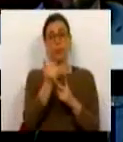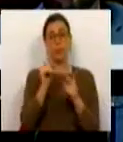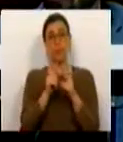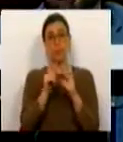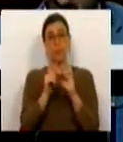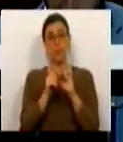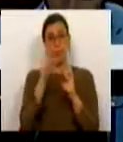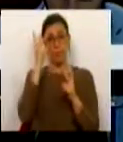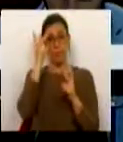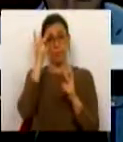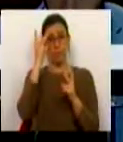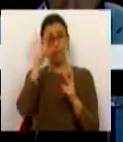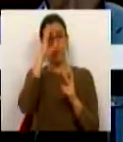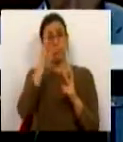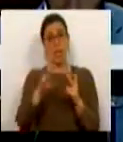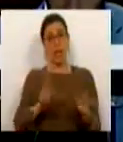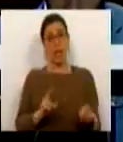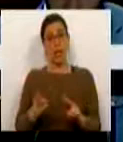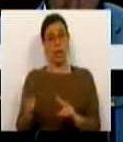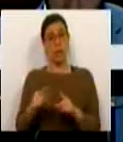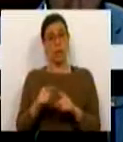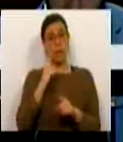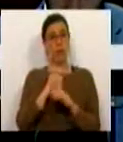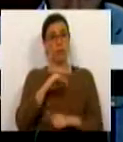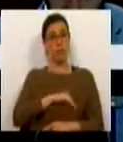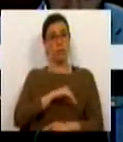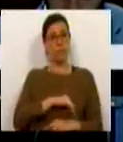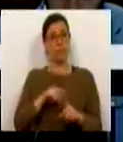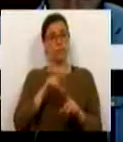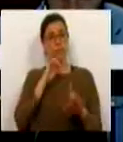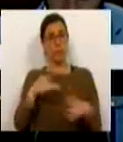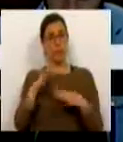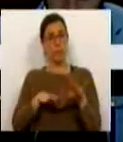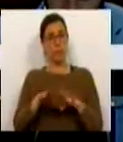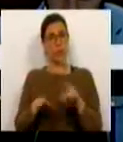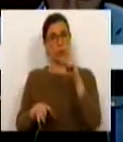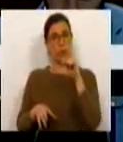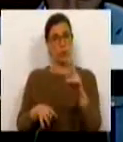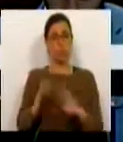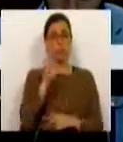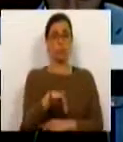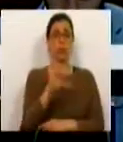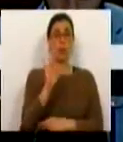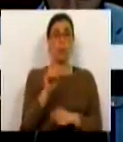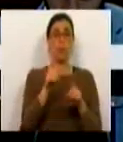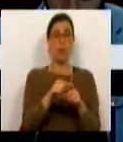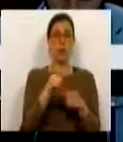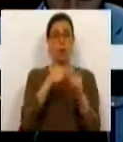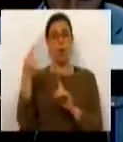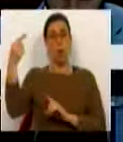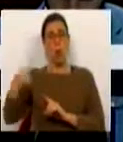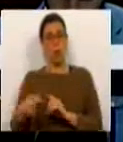Nota 2. Como é sabido, as alterações de posicionamento remuneratório podem-se fazer de duas maneiras ou por opção gestionária ou